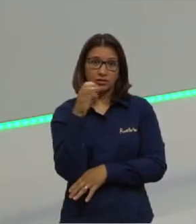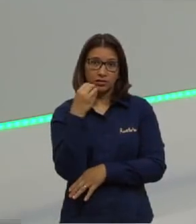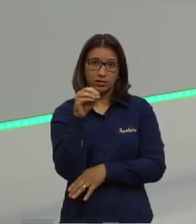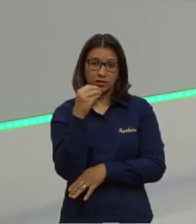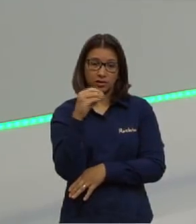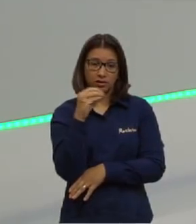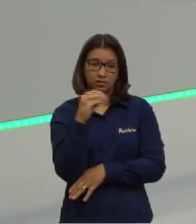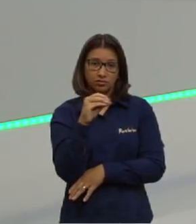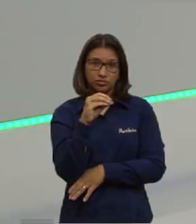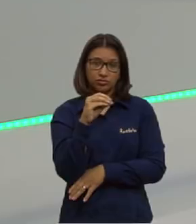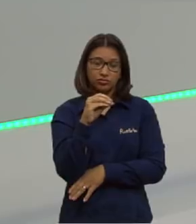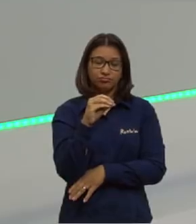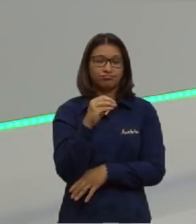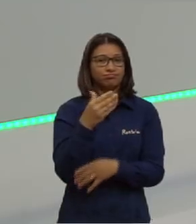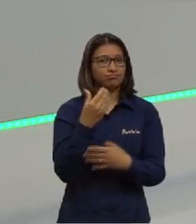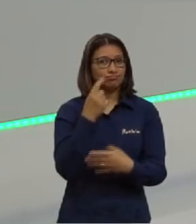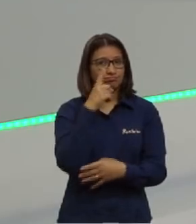assim.